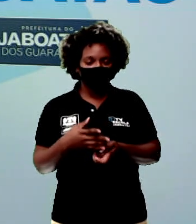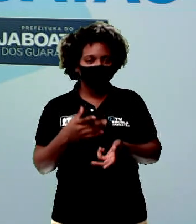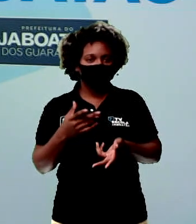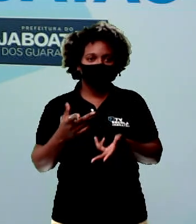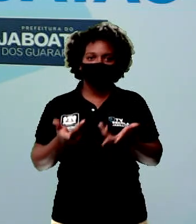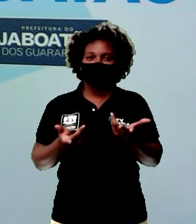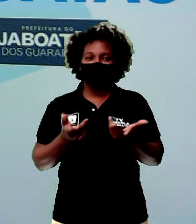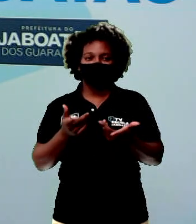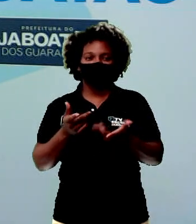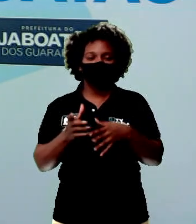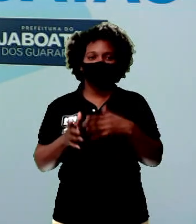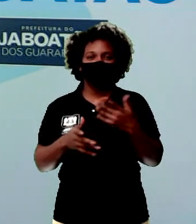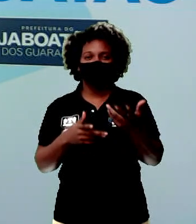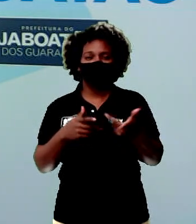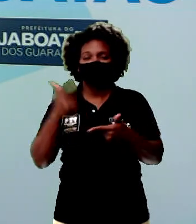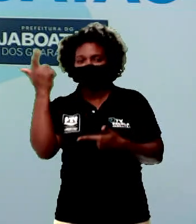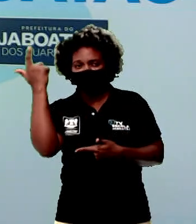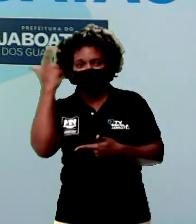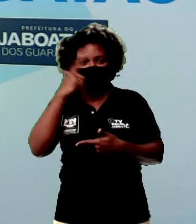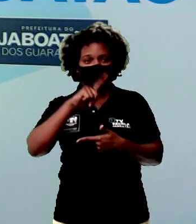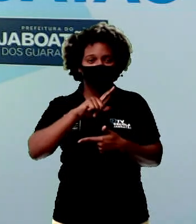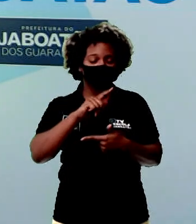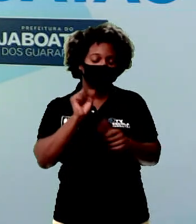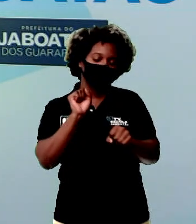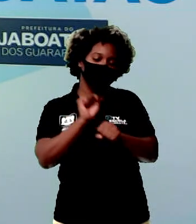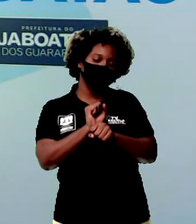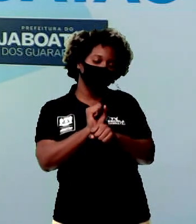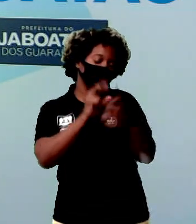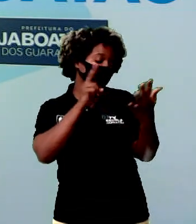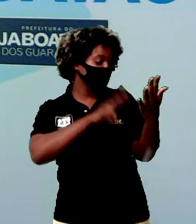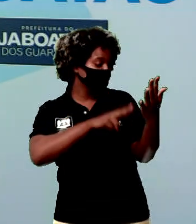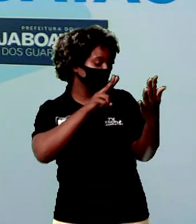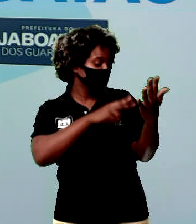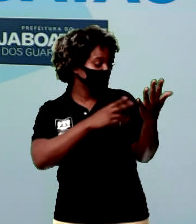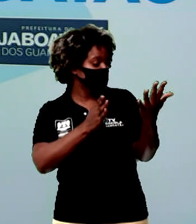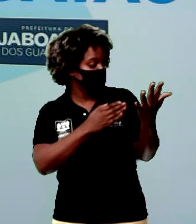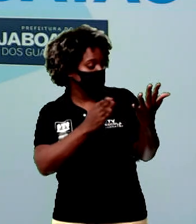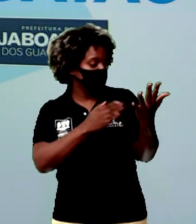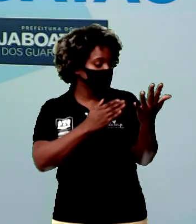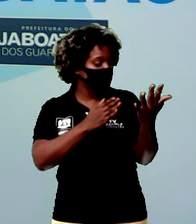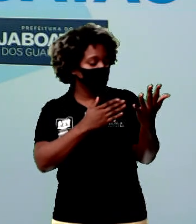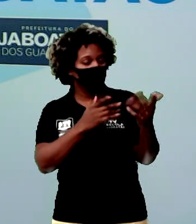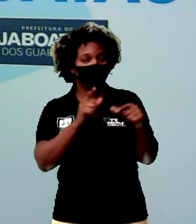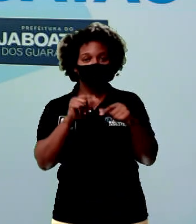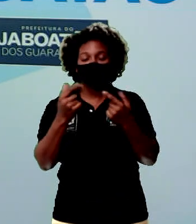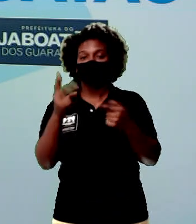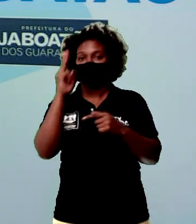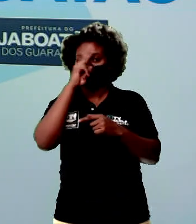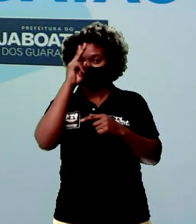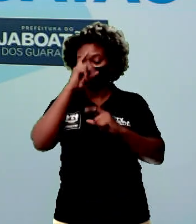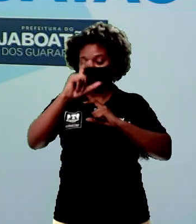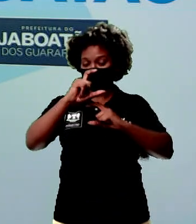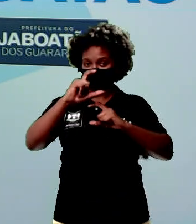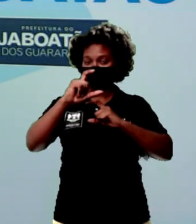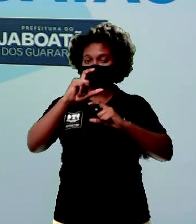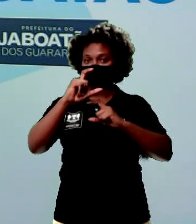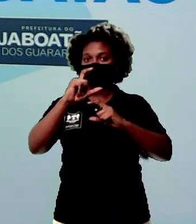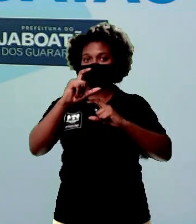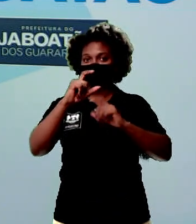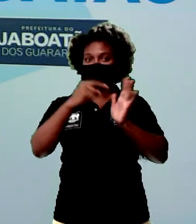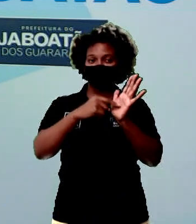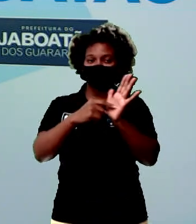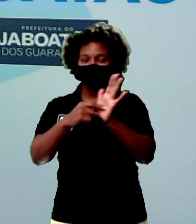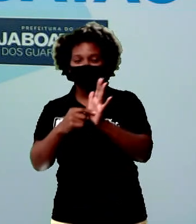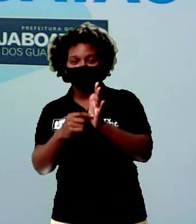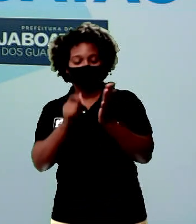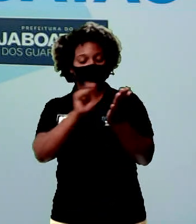demorado para ler. Então, normalmente, essas tirinhas, essas histórias em quadrinhos, elas aparecem bastante nos